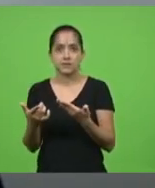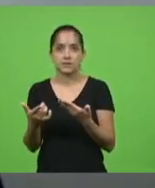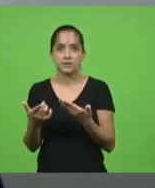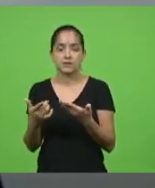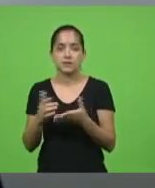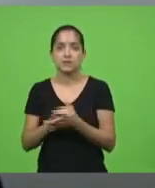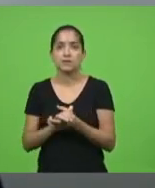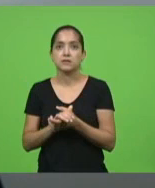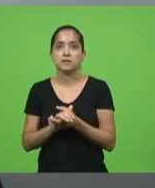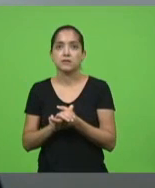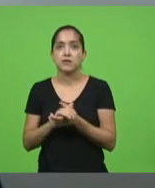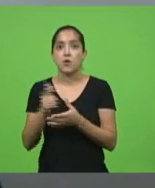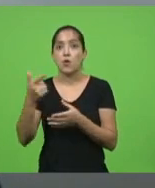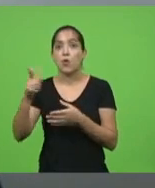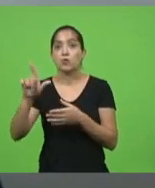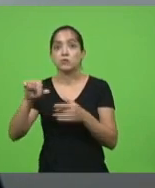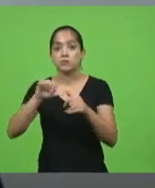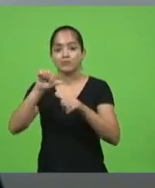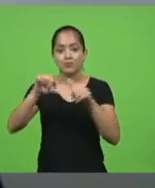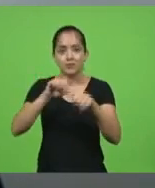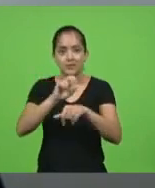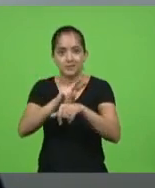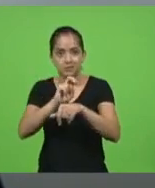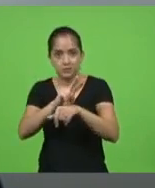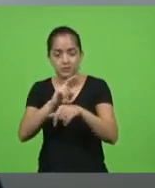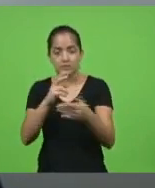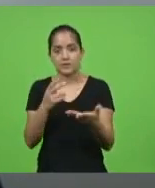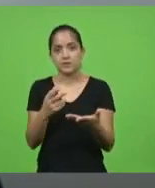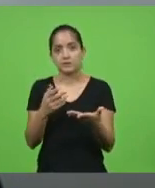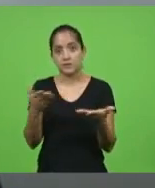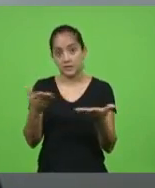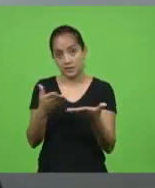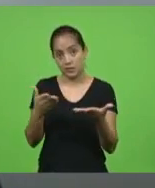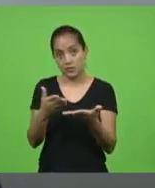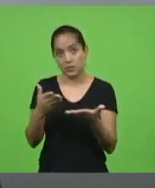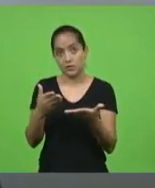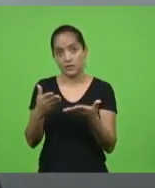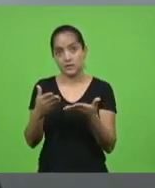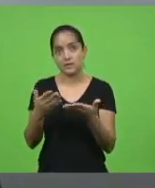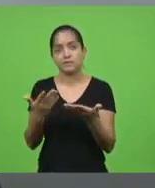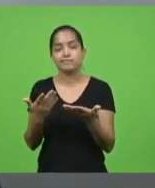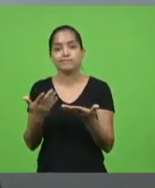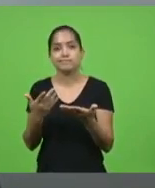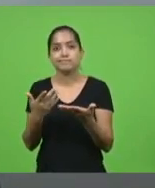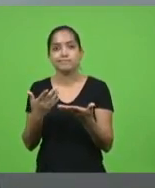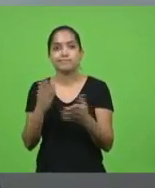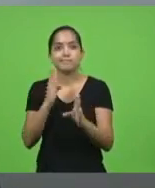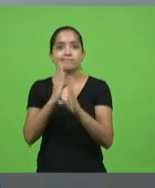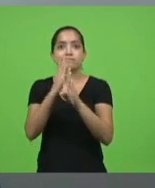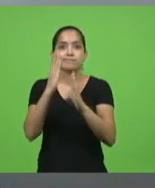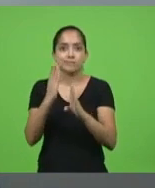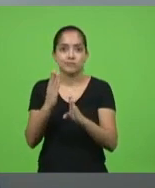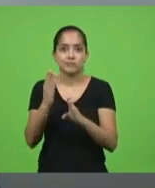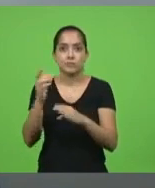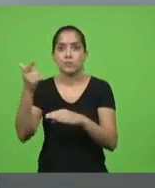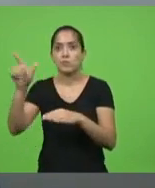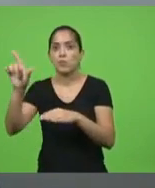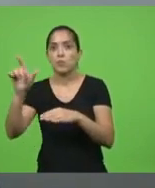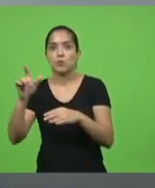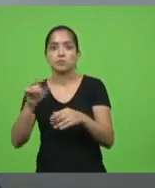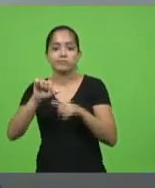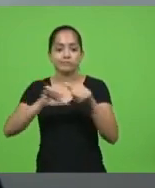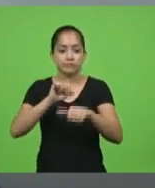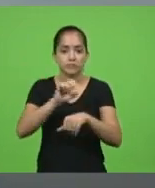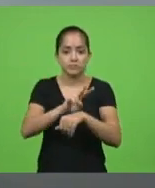uma outra variedade que o que mais tem agora surgindo é variedade agora uma da Austrália outra veio da África